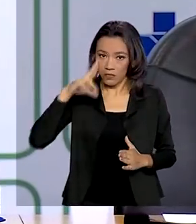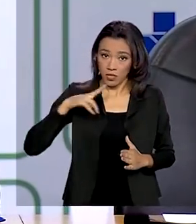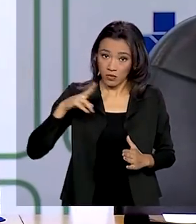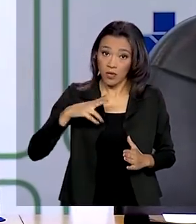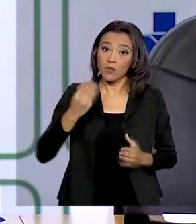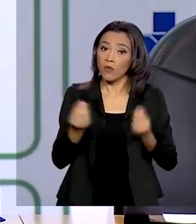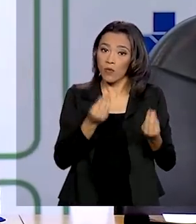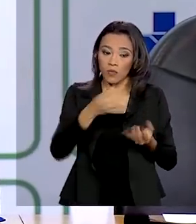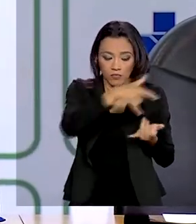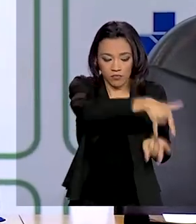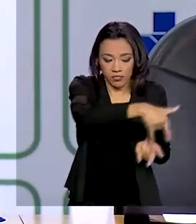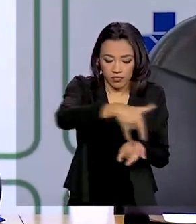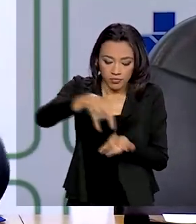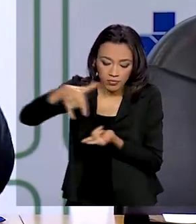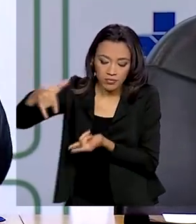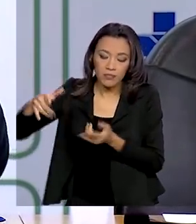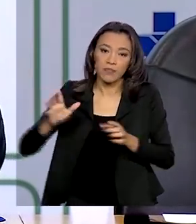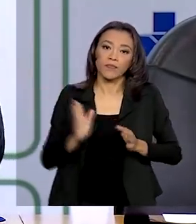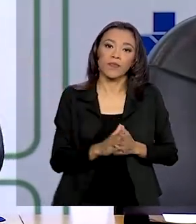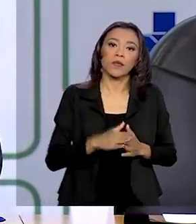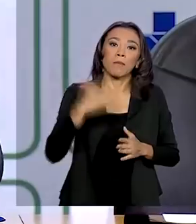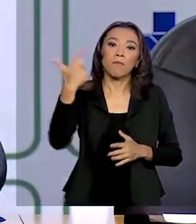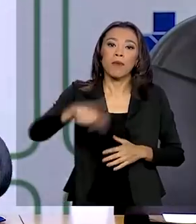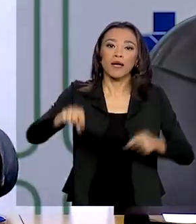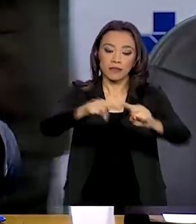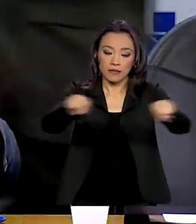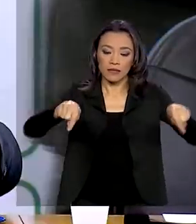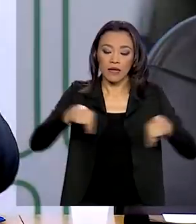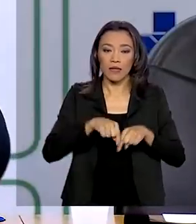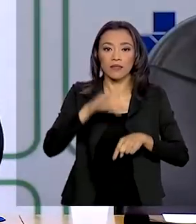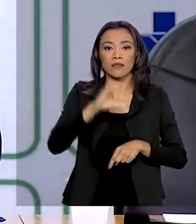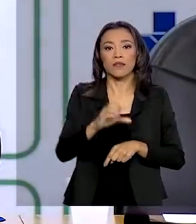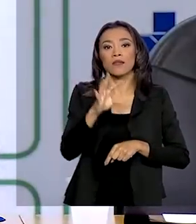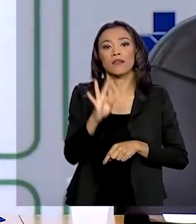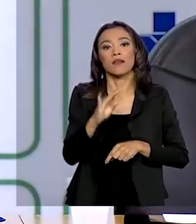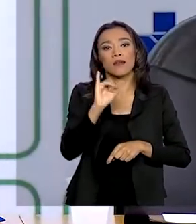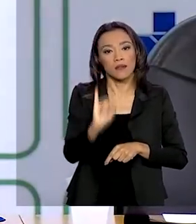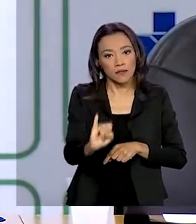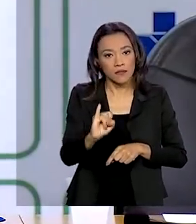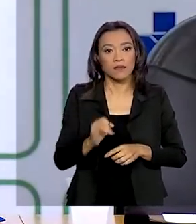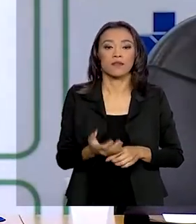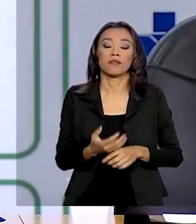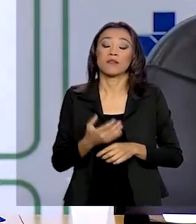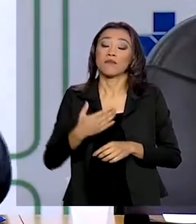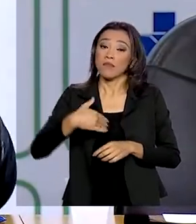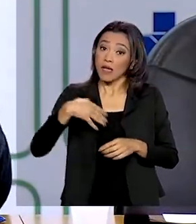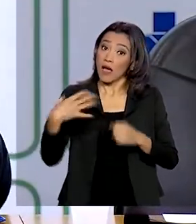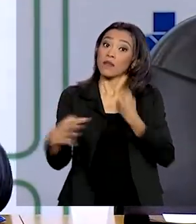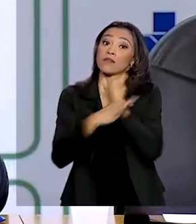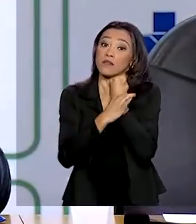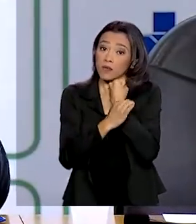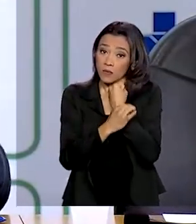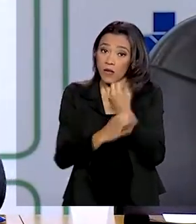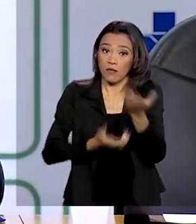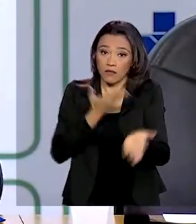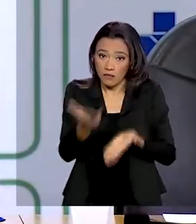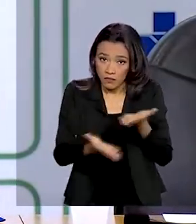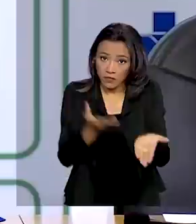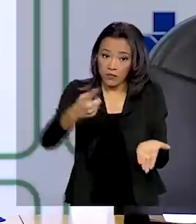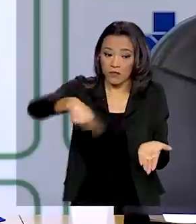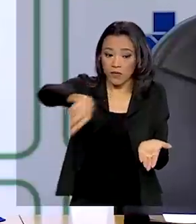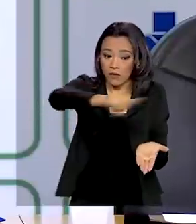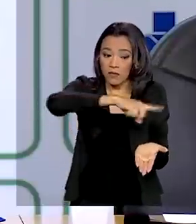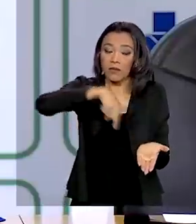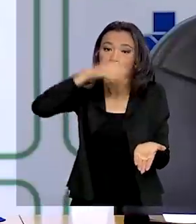leitos, aumentar o número de CTI, aumentar o número de testagem, garantir o atendimento para os seus